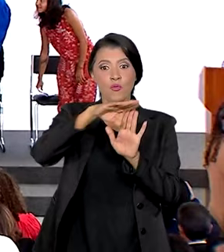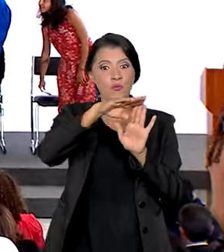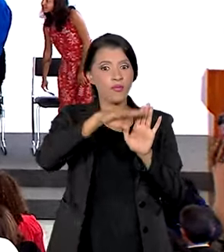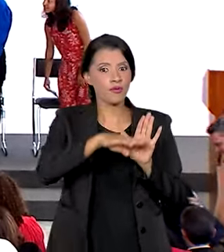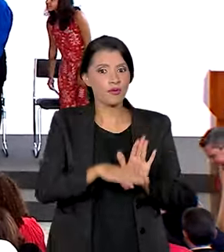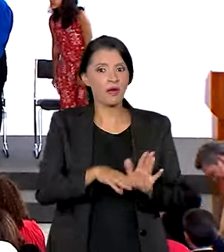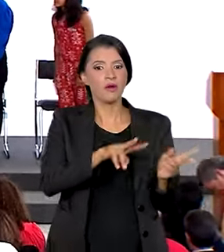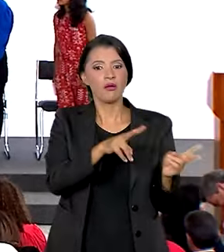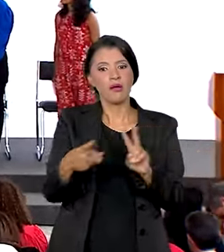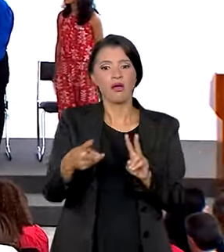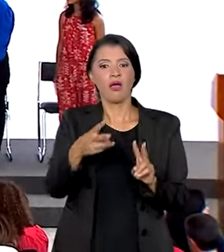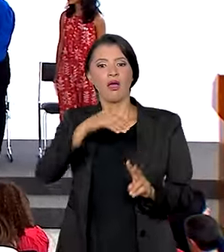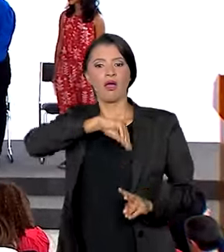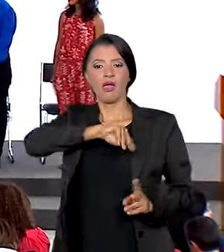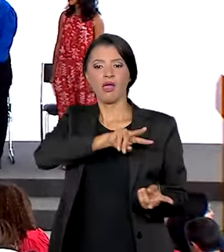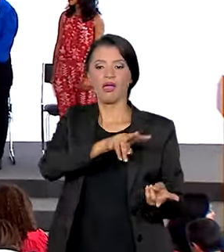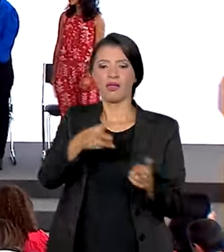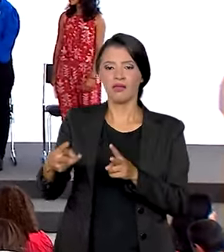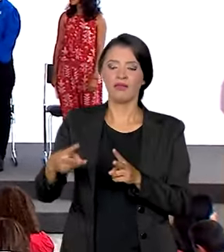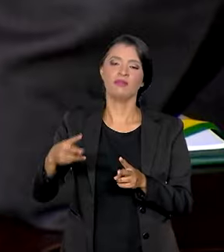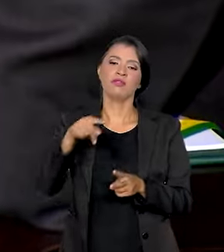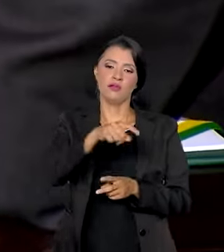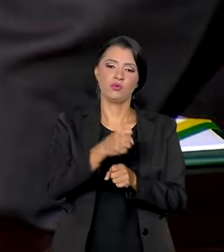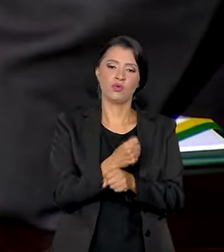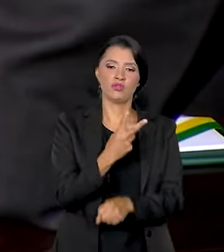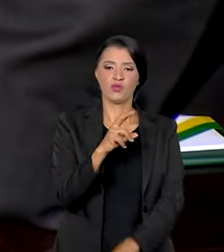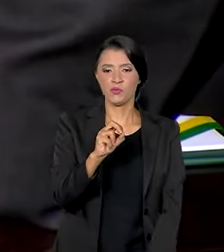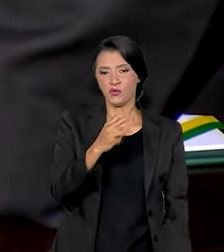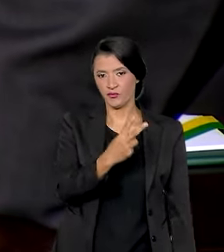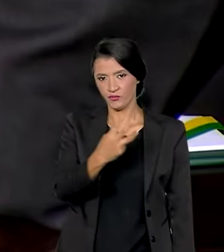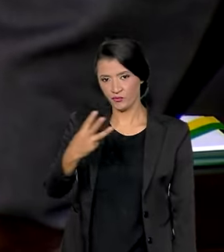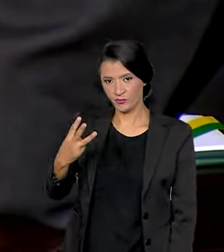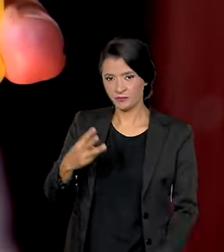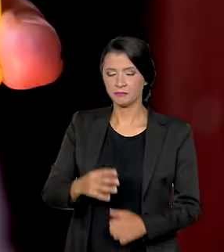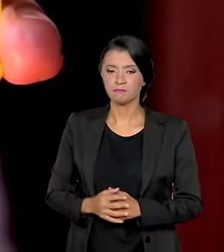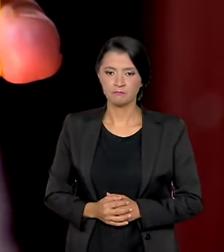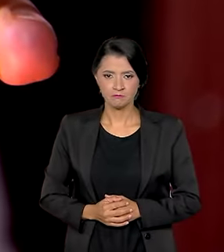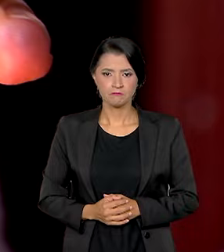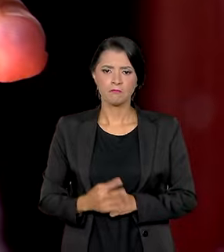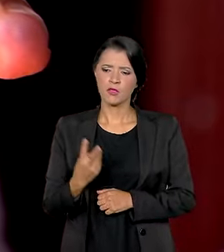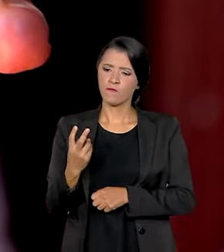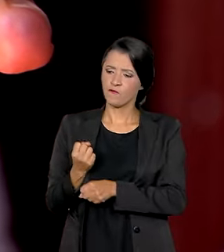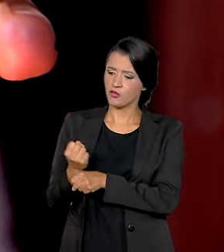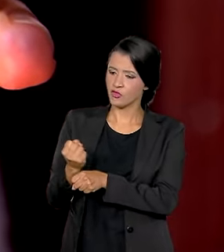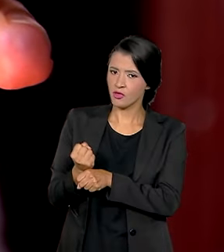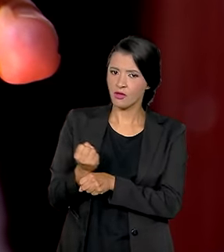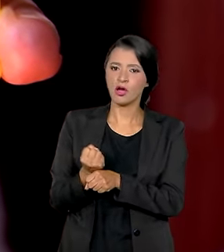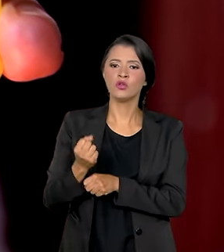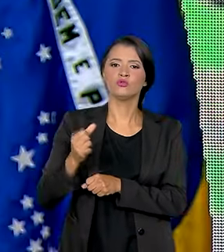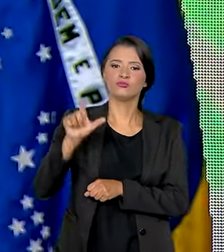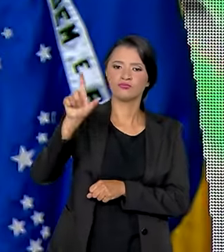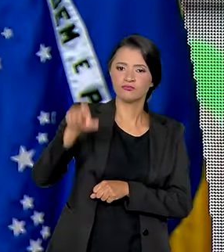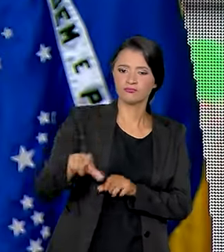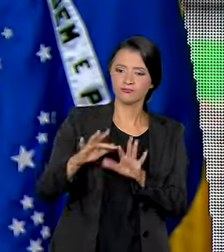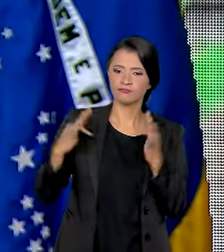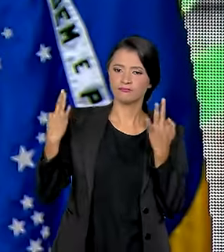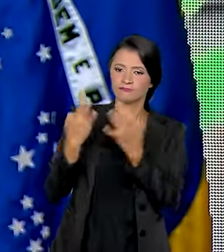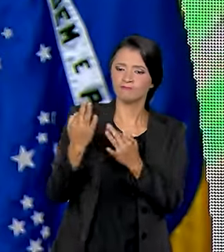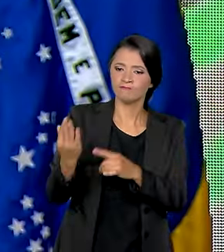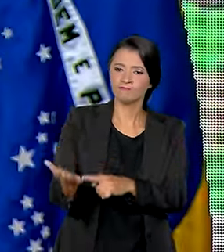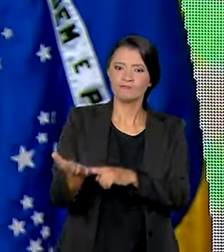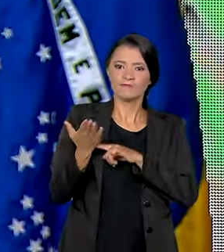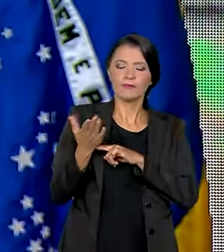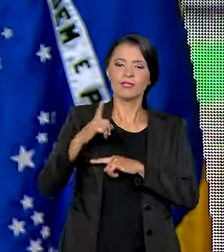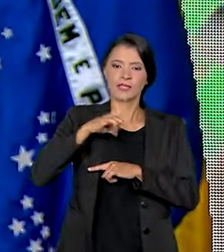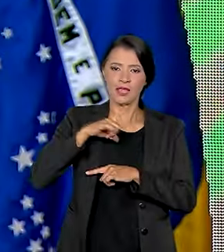maior programa de transferência de renda do mundo em 2023. Os 20 anos do Bolsa Família trouxeram